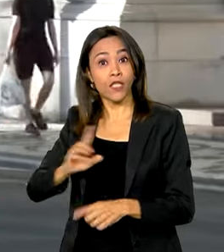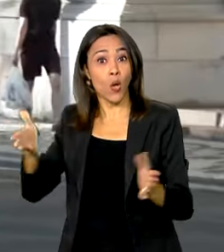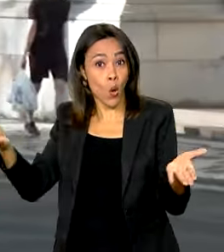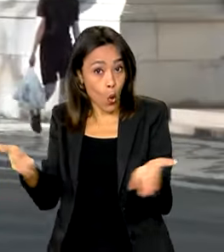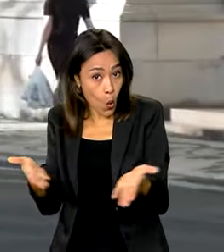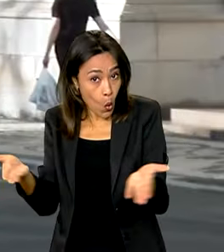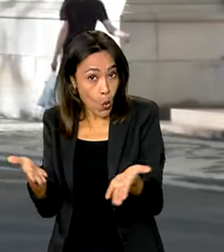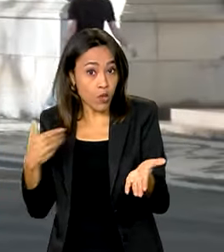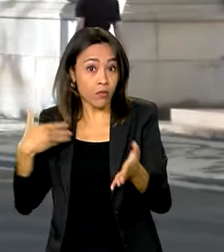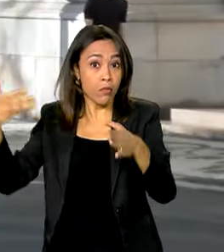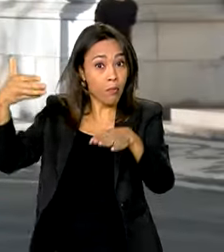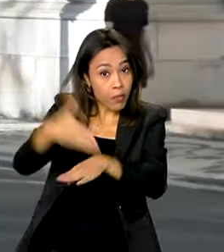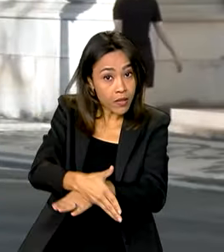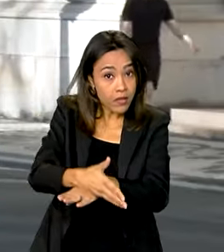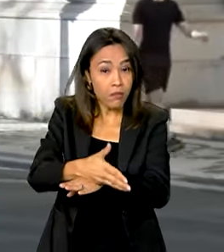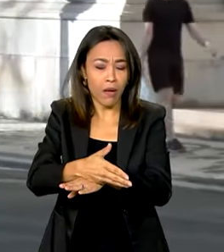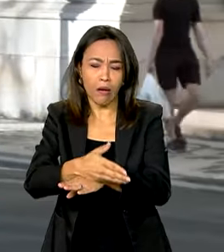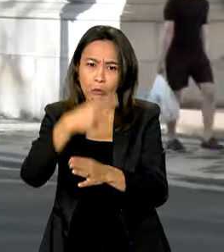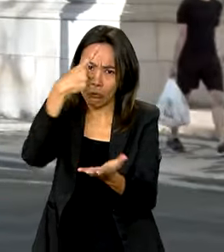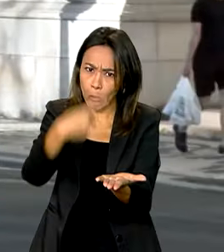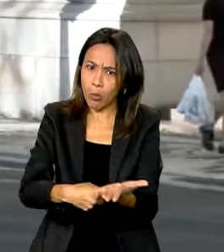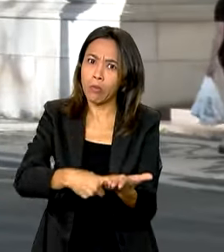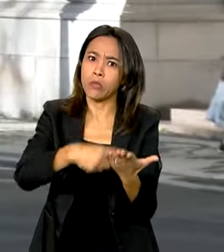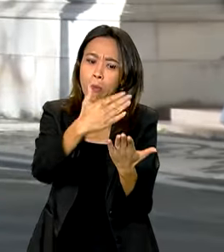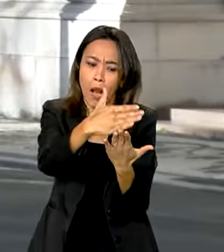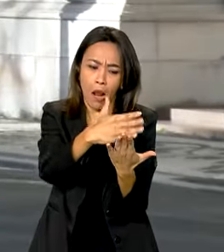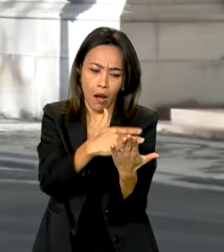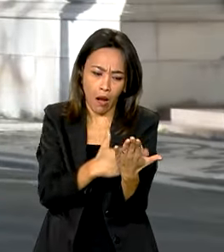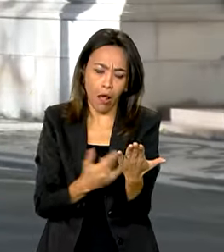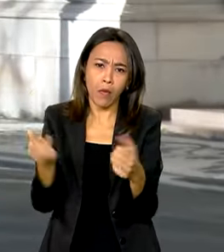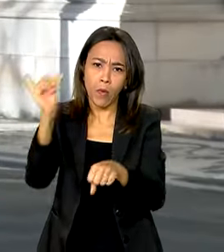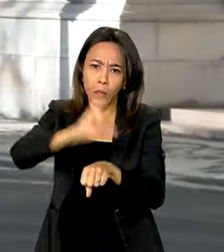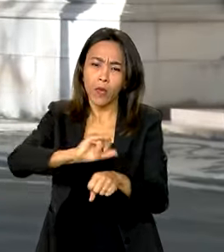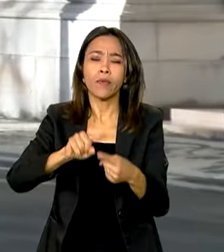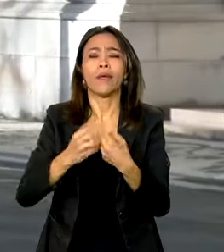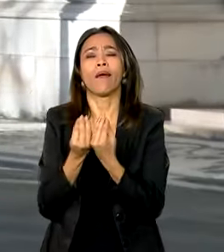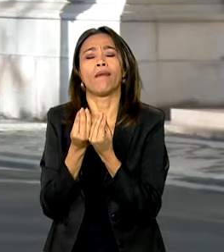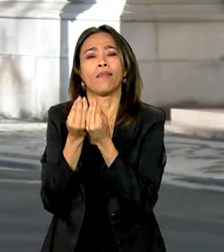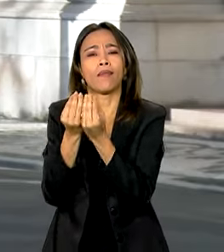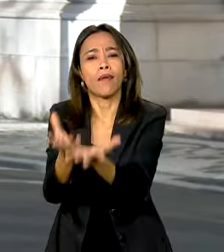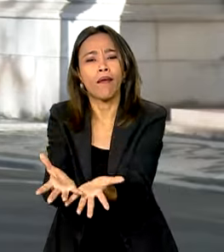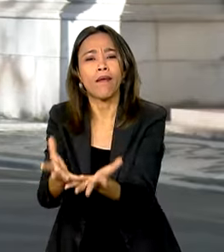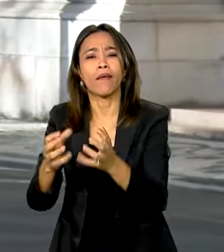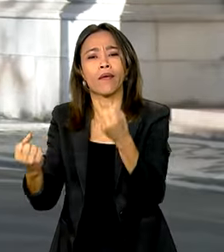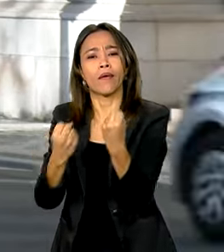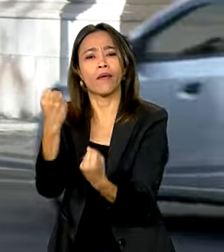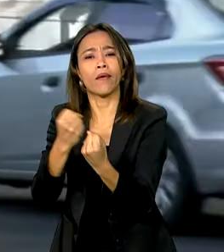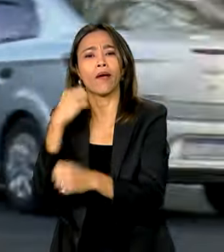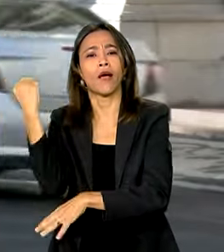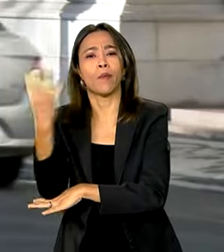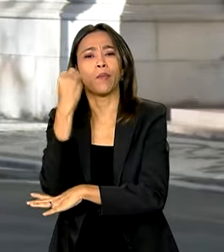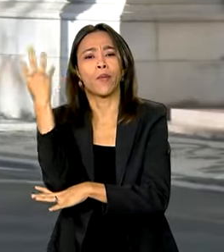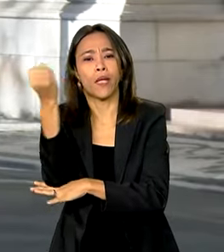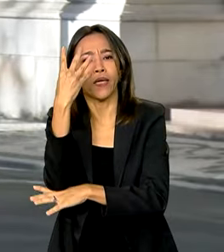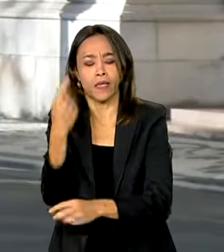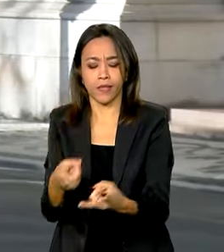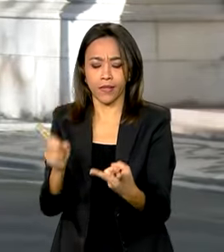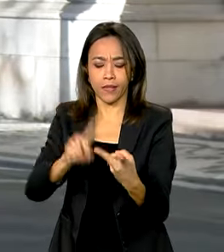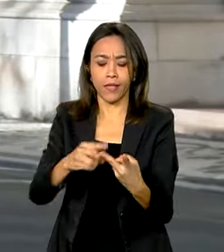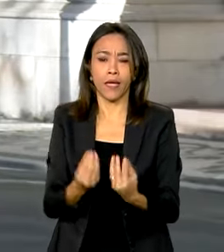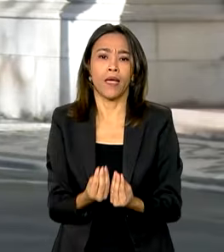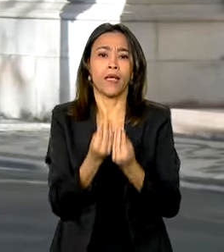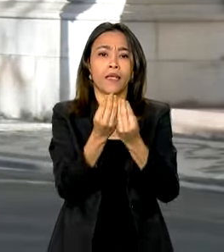aqui em Porto Alegre. Entre os compromissos, está a entrega de novas ambulâncias para reforçar a frota do SAMU, a entrega de